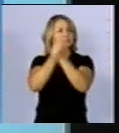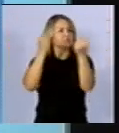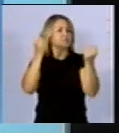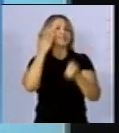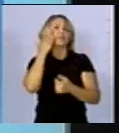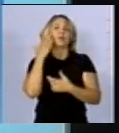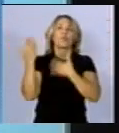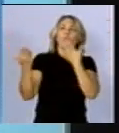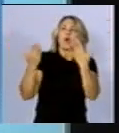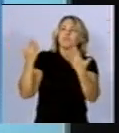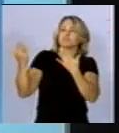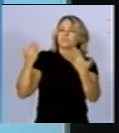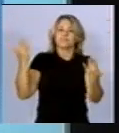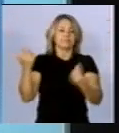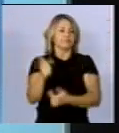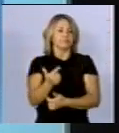qual é qual.